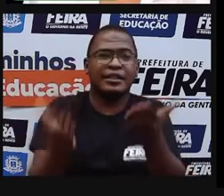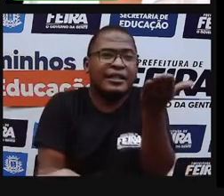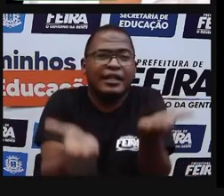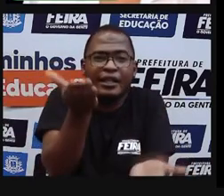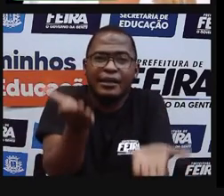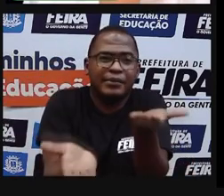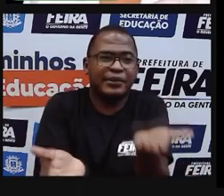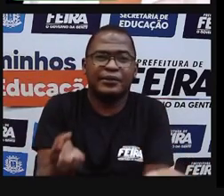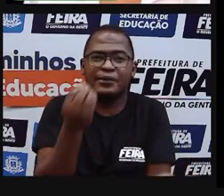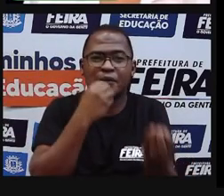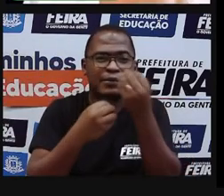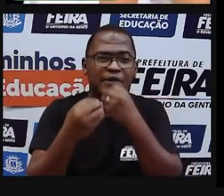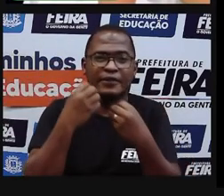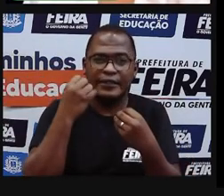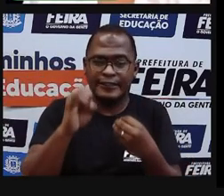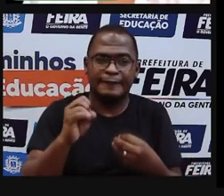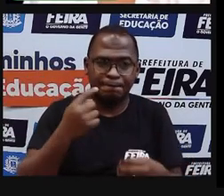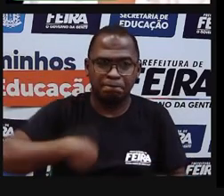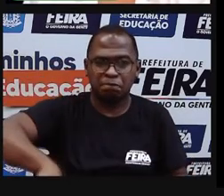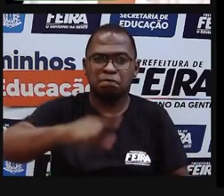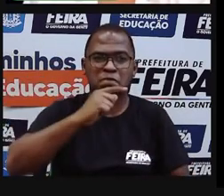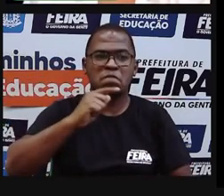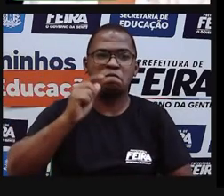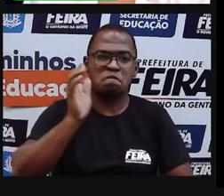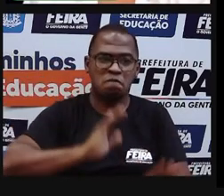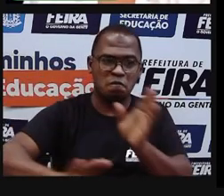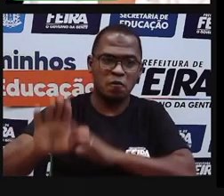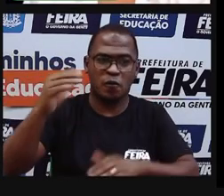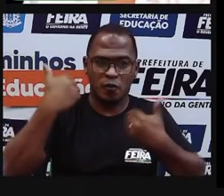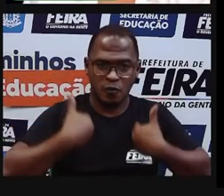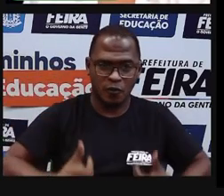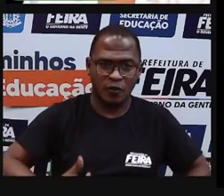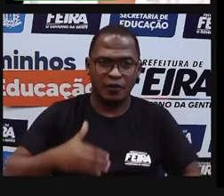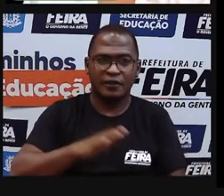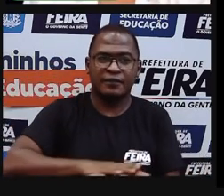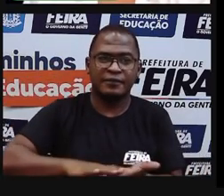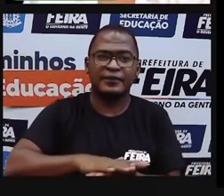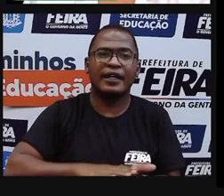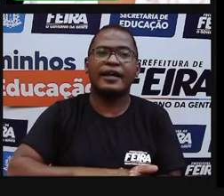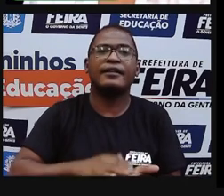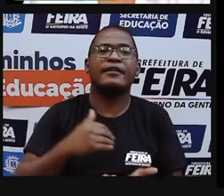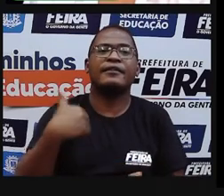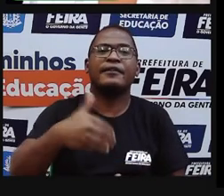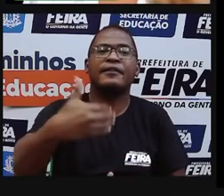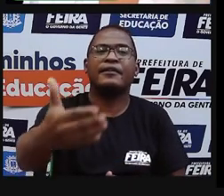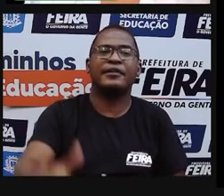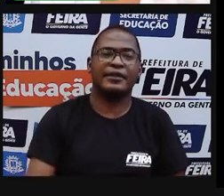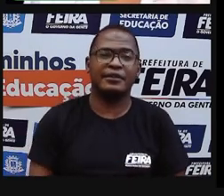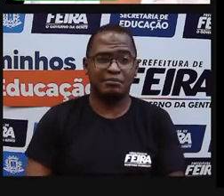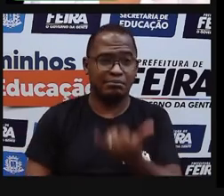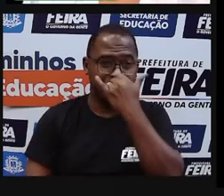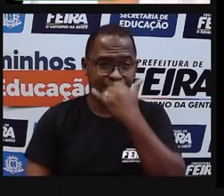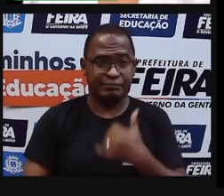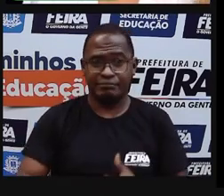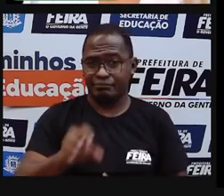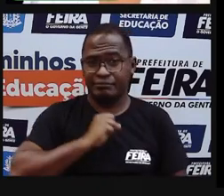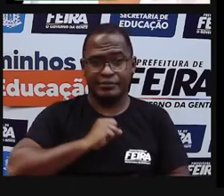não cuida do nosso corpo, as doenças, naturalmente, elas vêm. Porque o nosso sistema imunológico vai estar ruim.